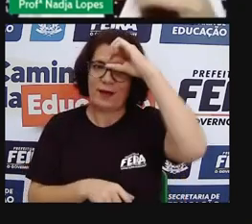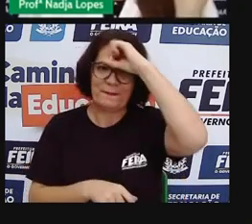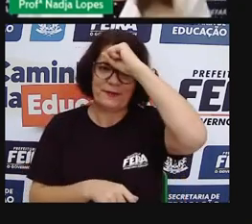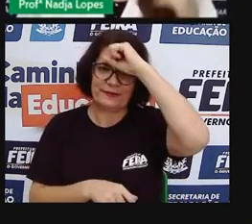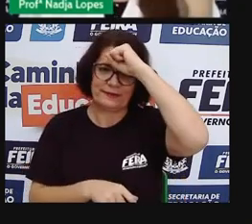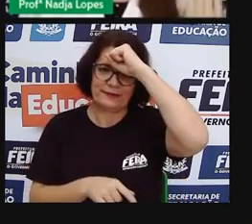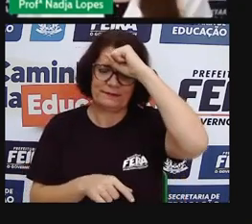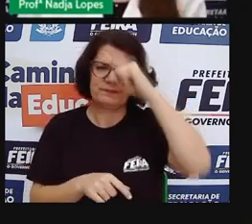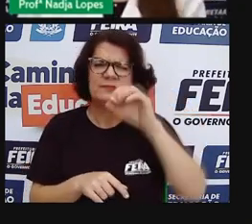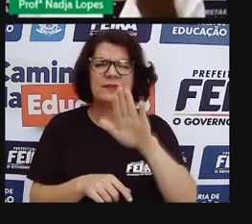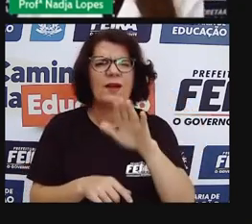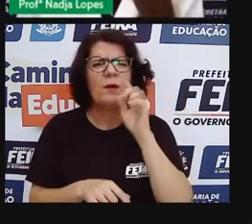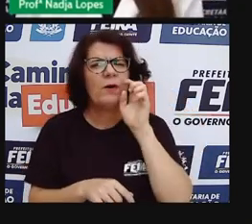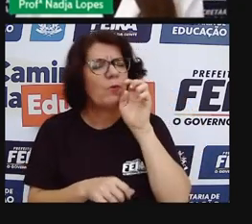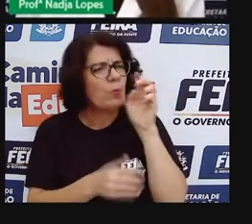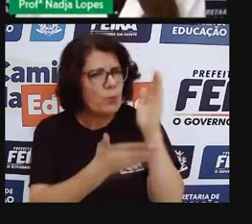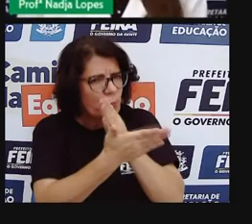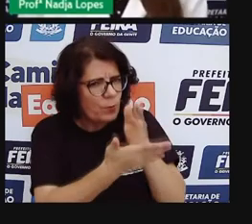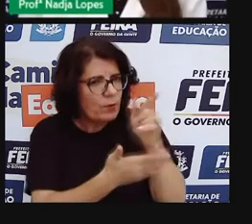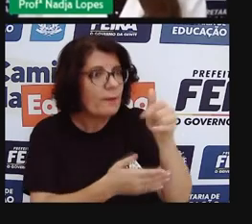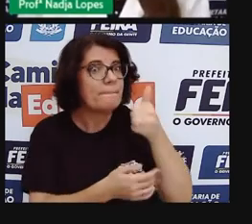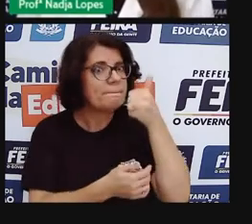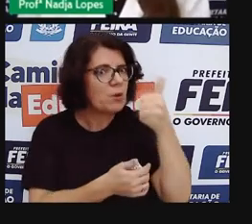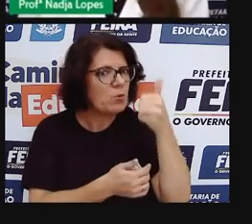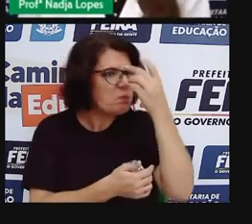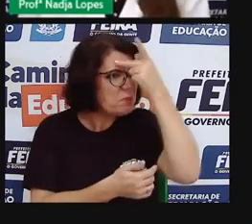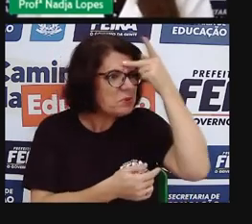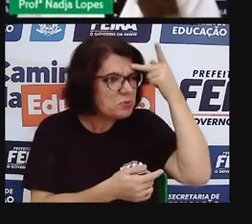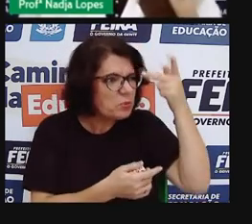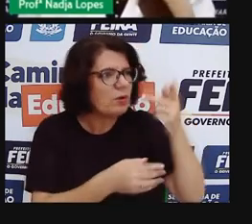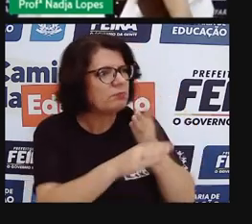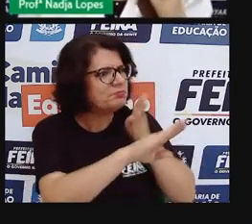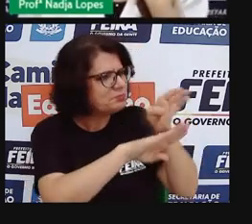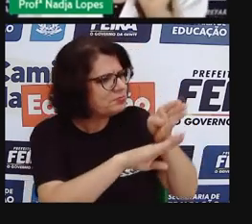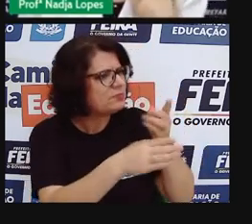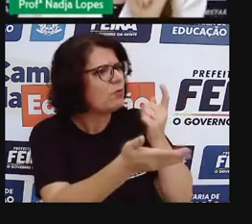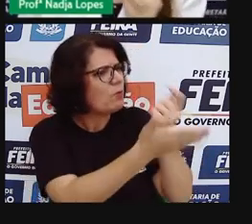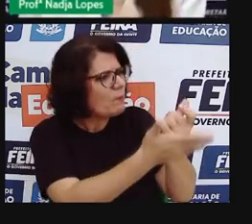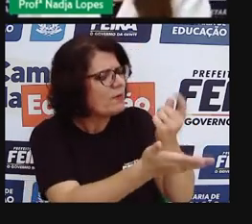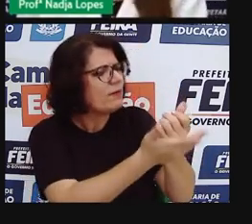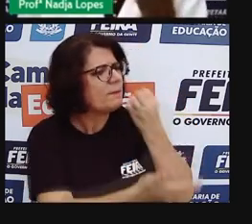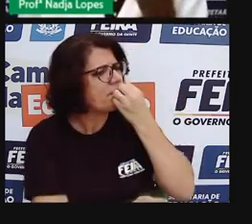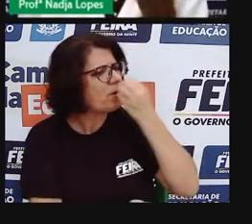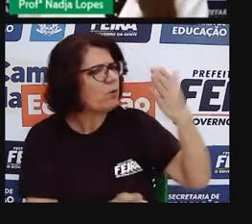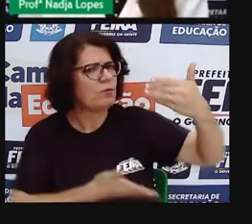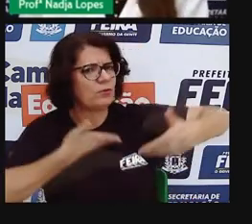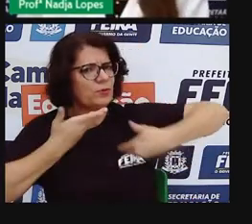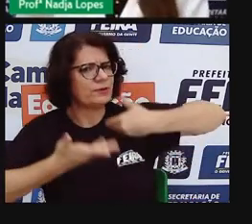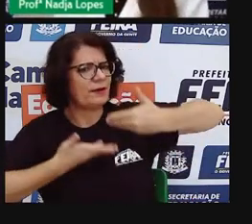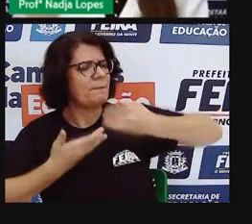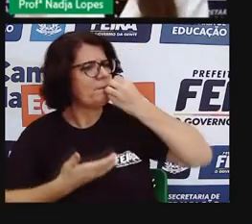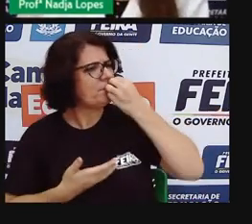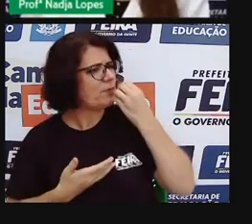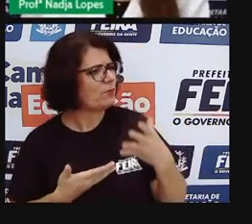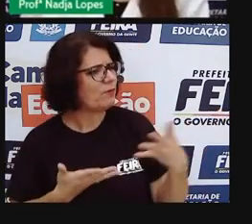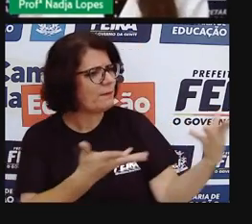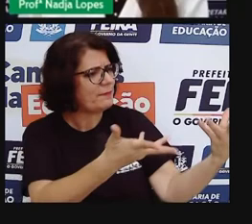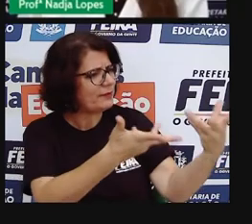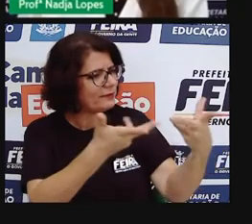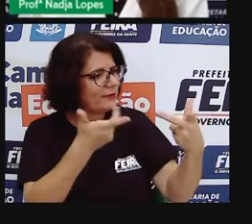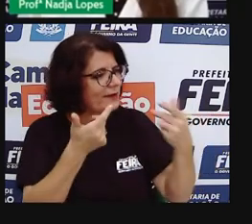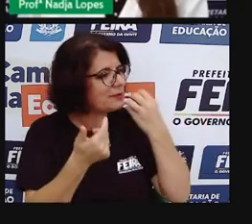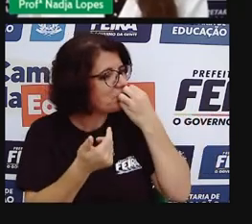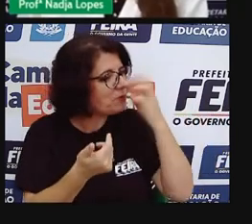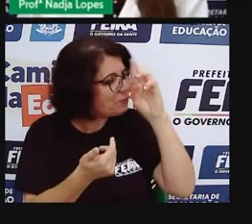eles se destacam mais do que o outro? Por que que, às vezes, a gente vai na feira e só quer comprar com aquele senhorzinho que a gente comprou, com aquela senhora